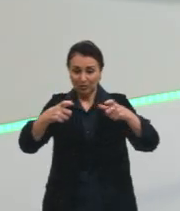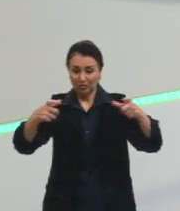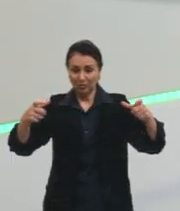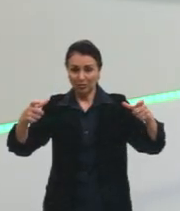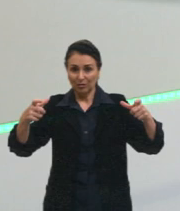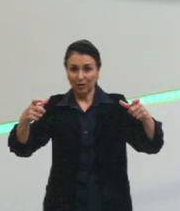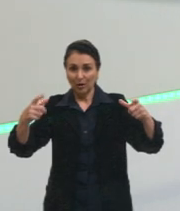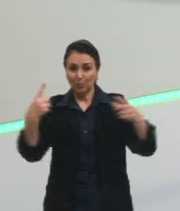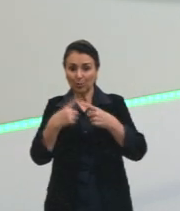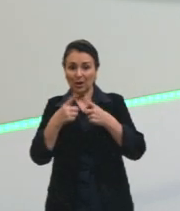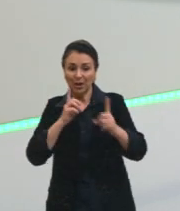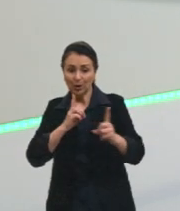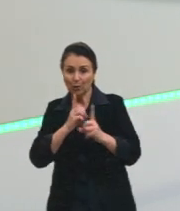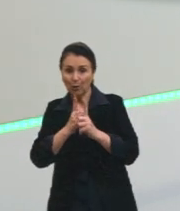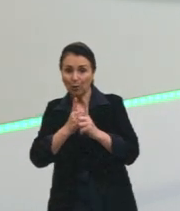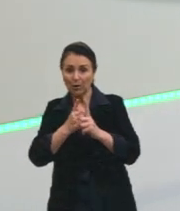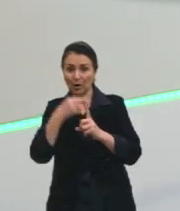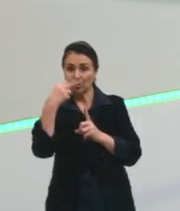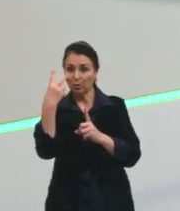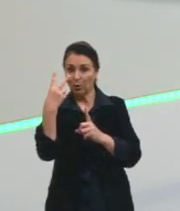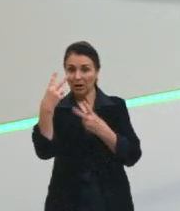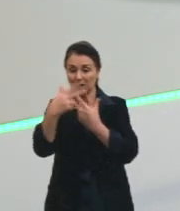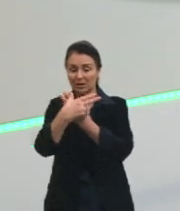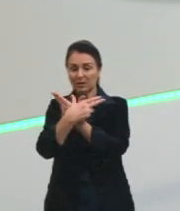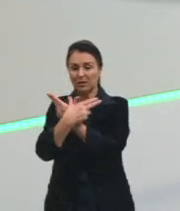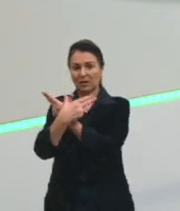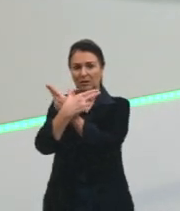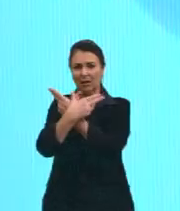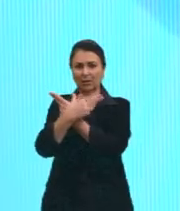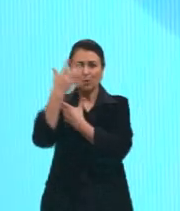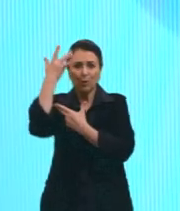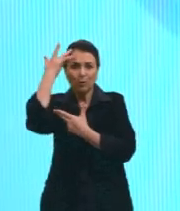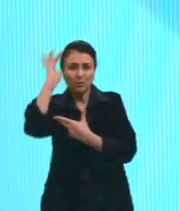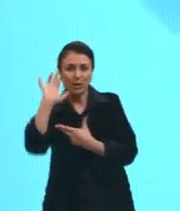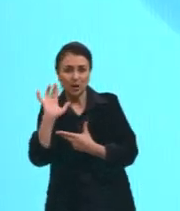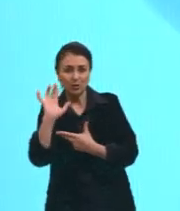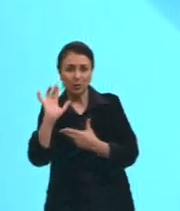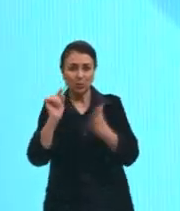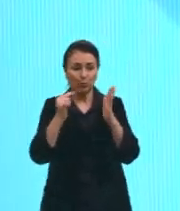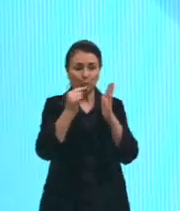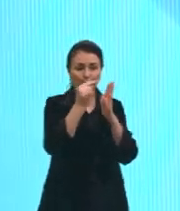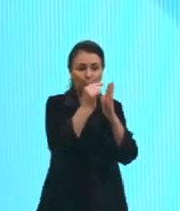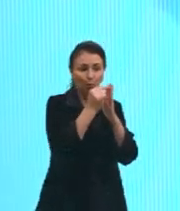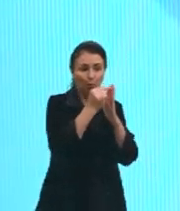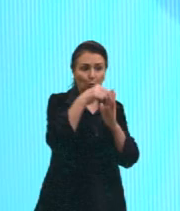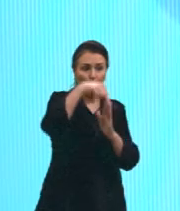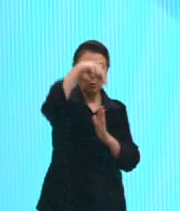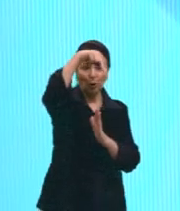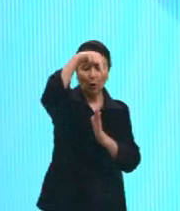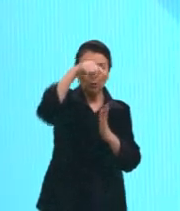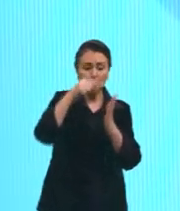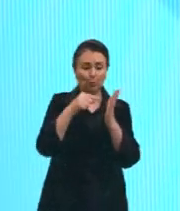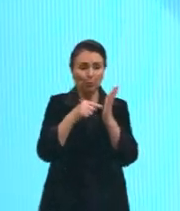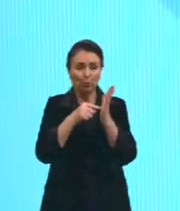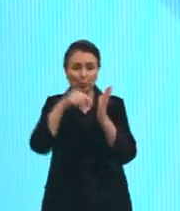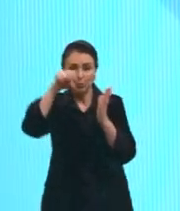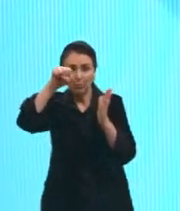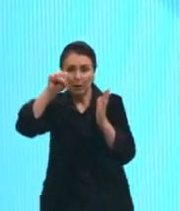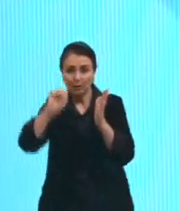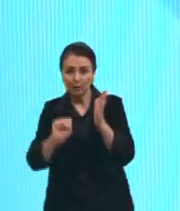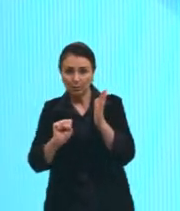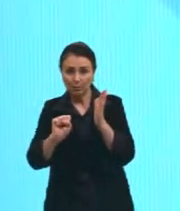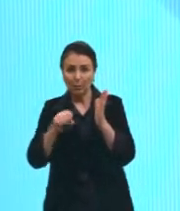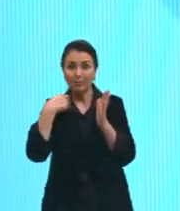bater com outro satélite em dois pontos, então eu não sei bem direitinho se eu estou no ponto mais ao norte, no ponto mais ao sul, então eu tenho que ter um